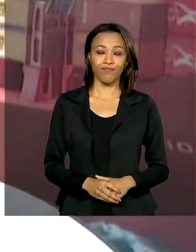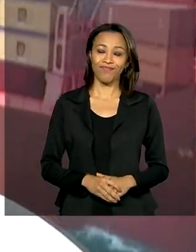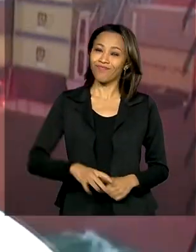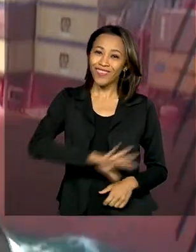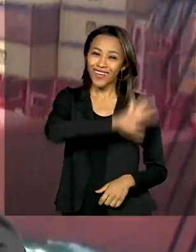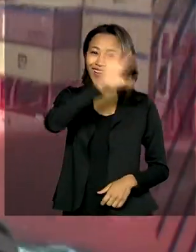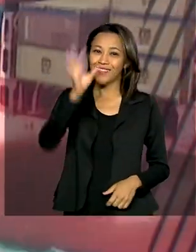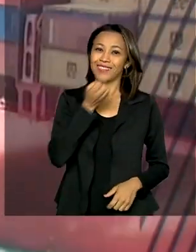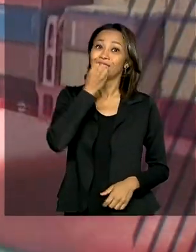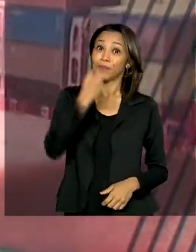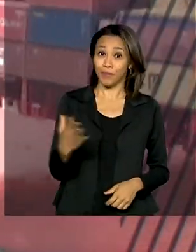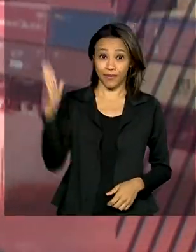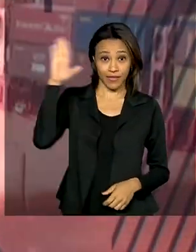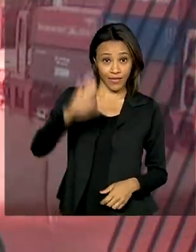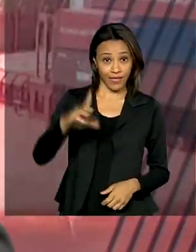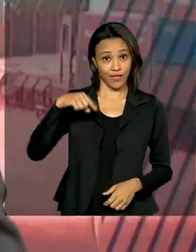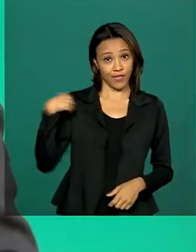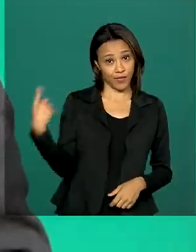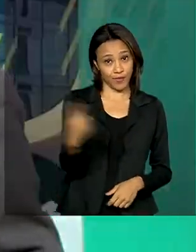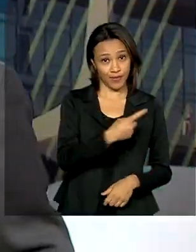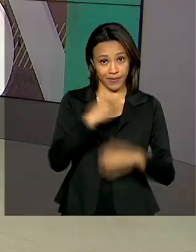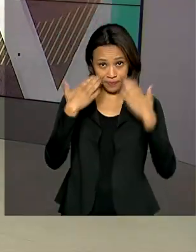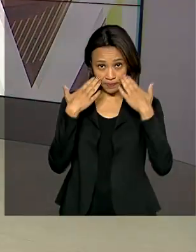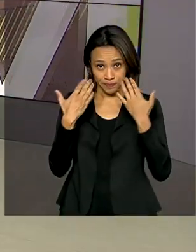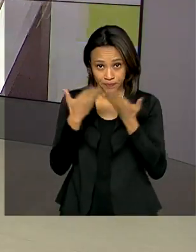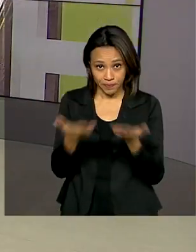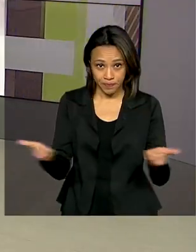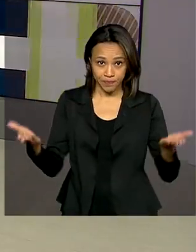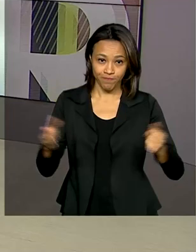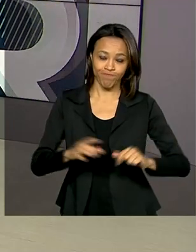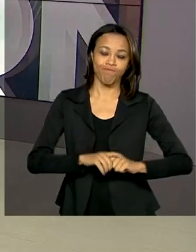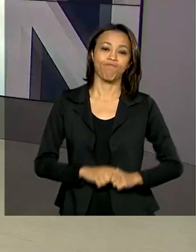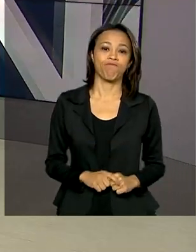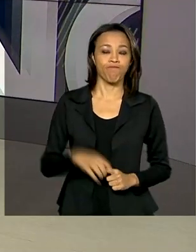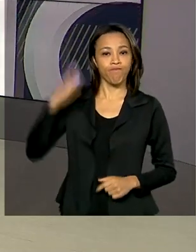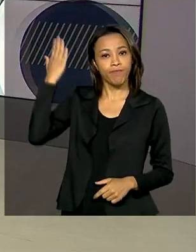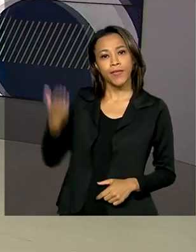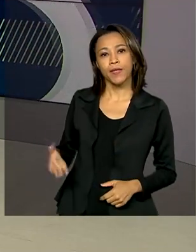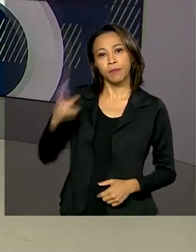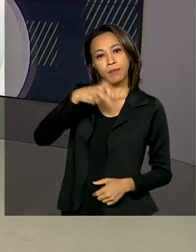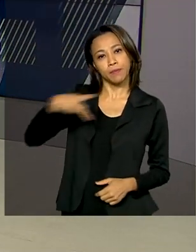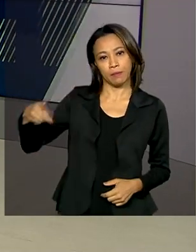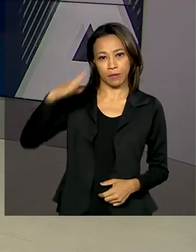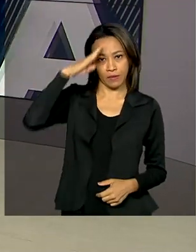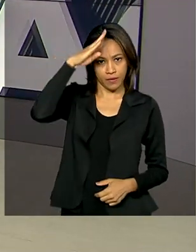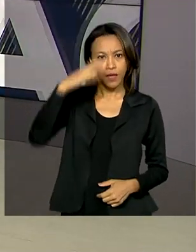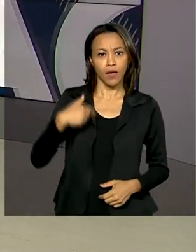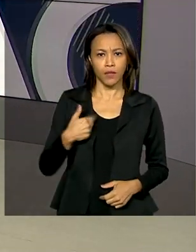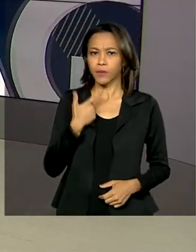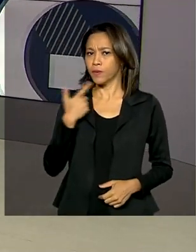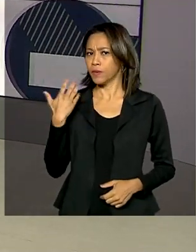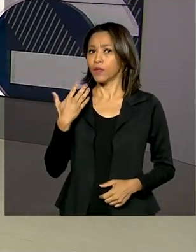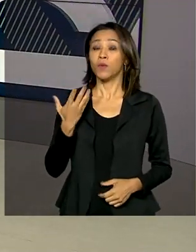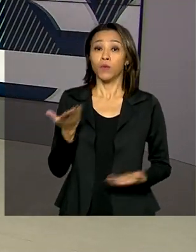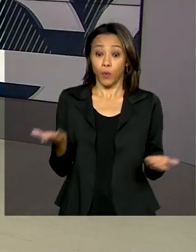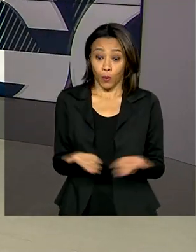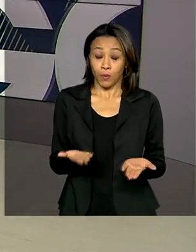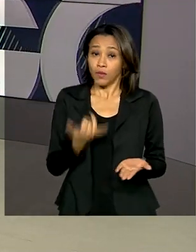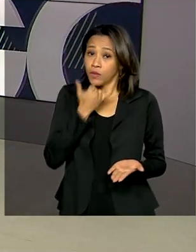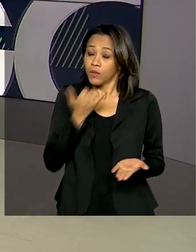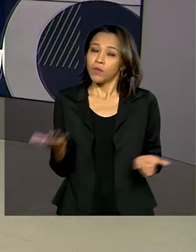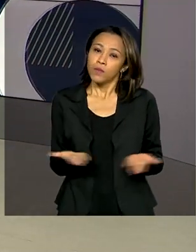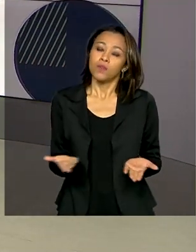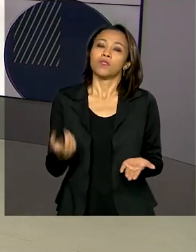Olá, boa tarde. O governo agora já está de volta. O presidente Jair Bolsonaro passou por uma cirurgia na manhã desta